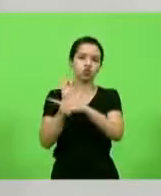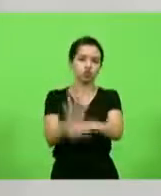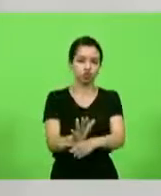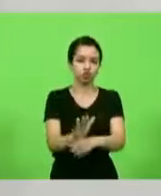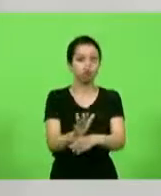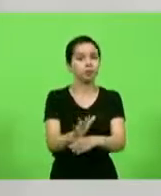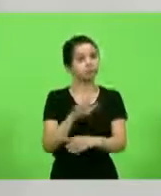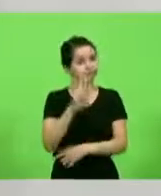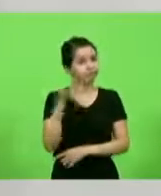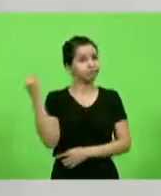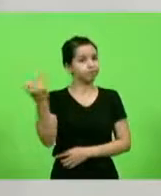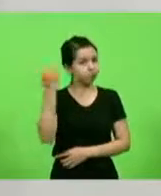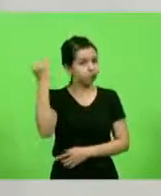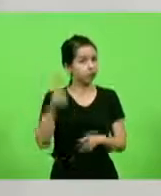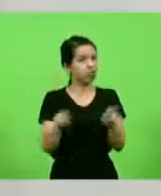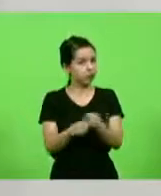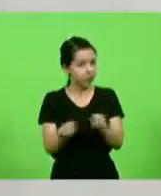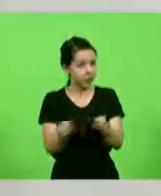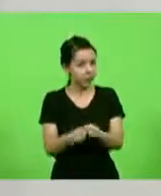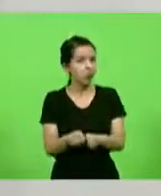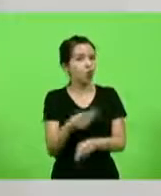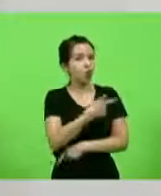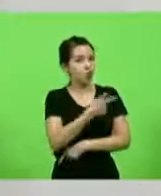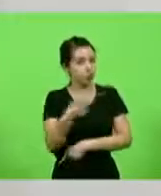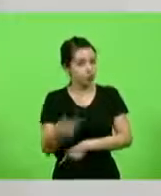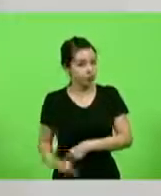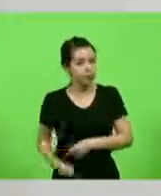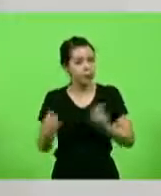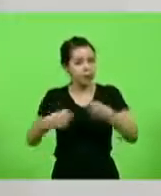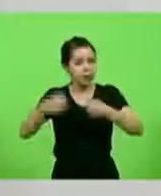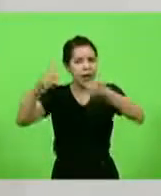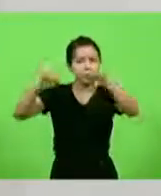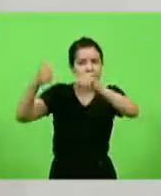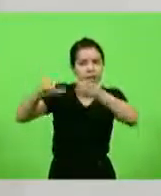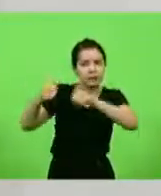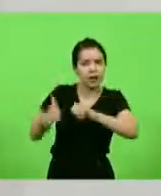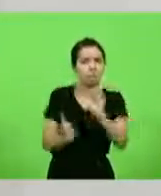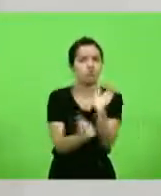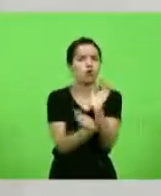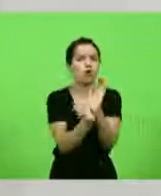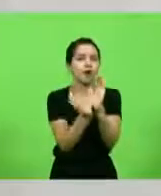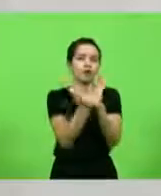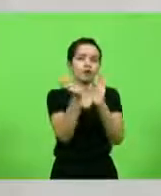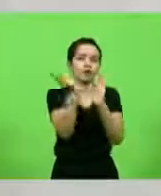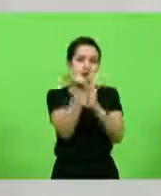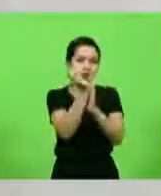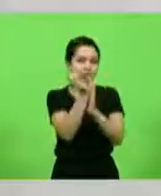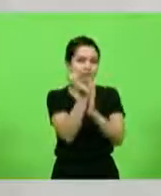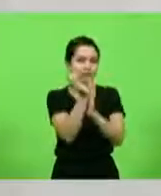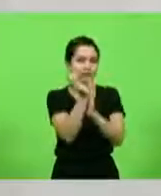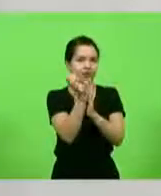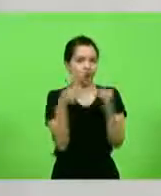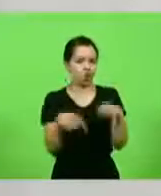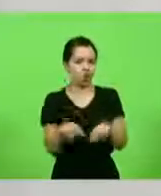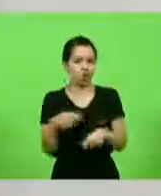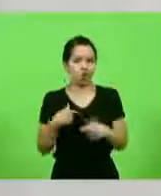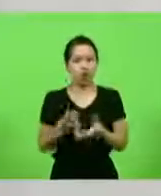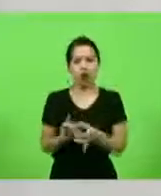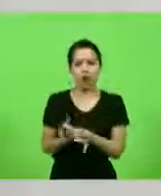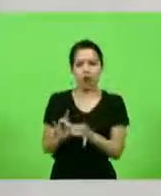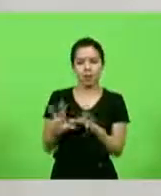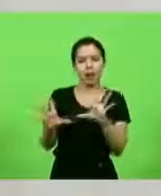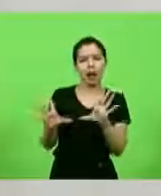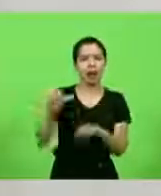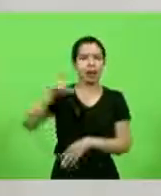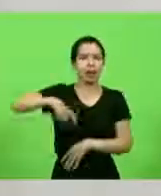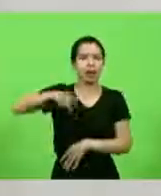o governo analise a questão da burocracia. Não adianta ofertar uma linha de crédito